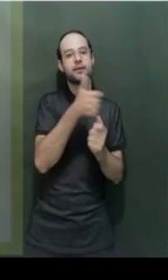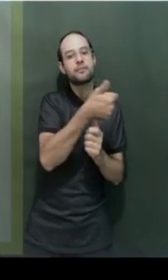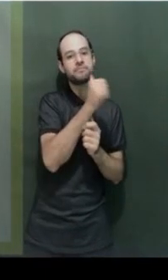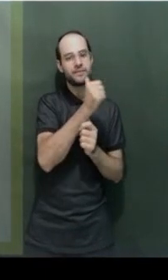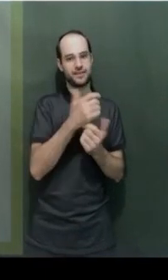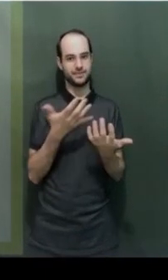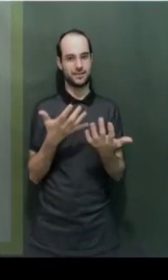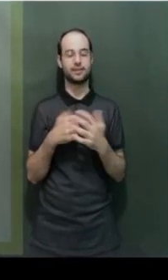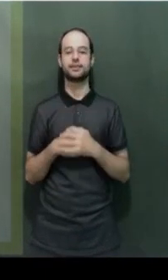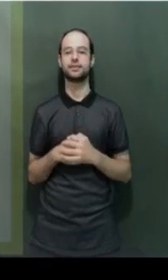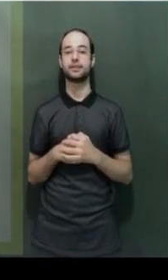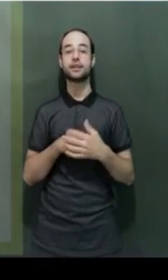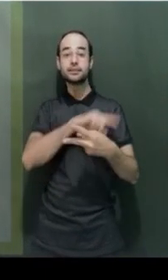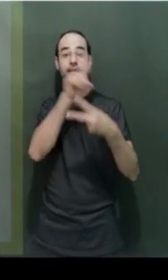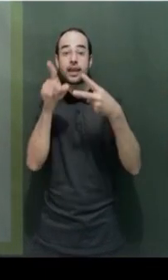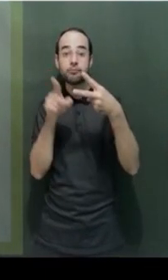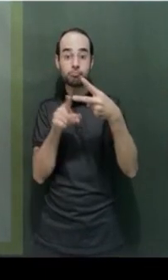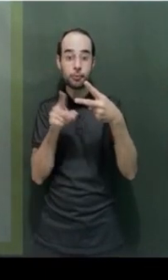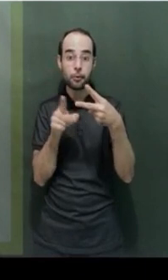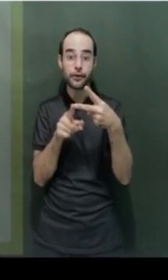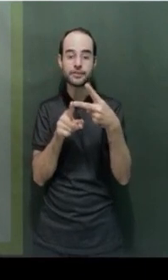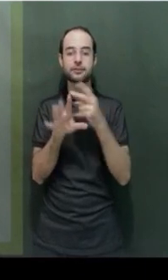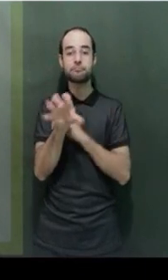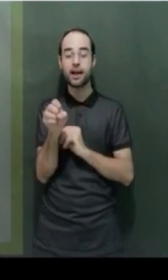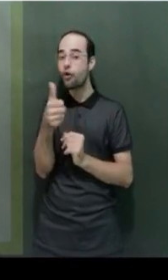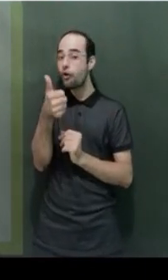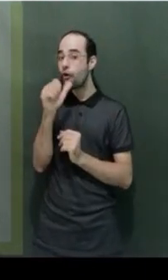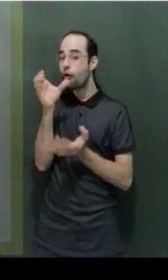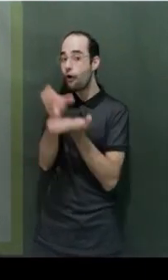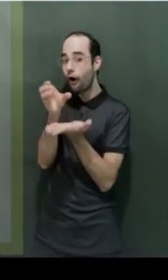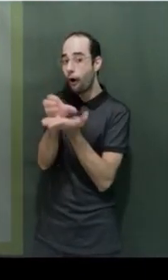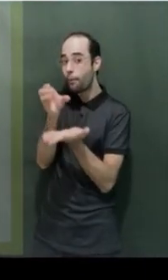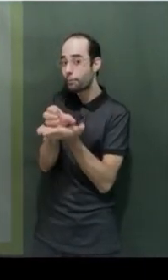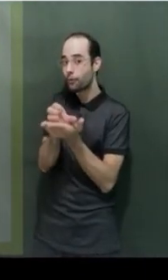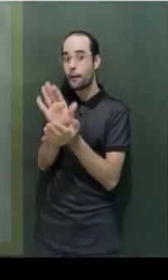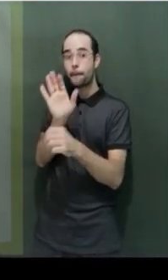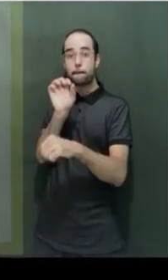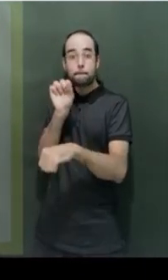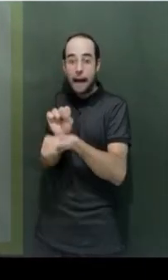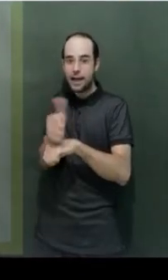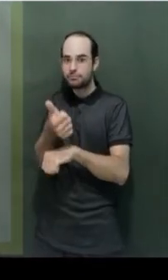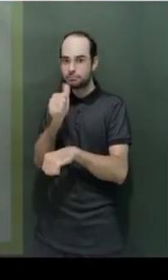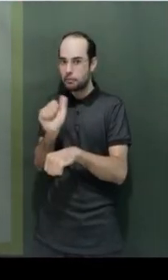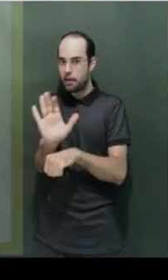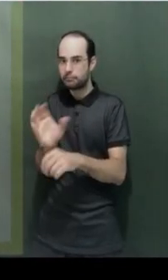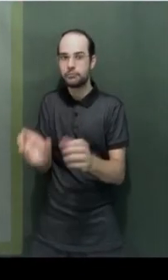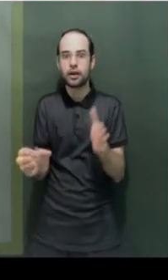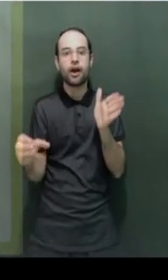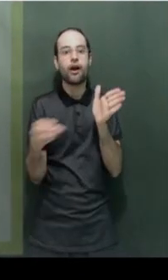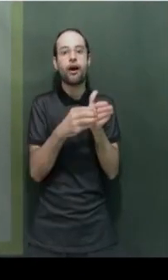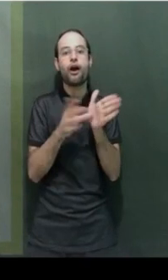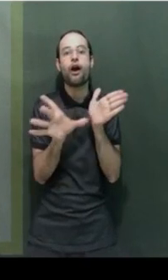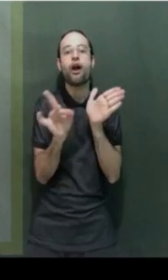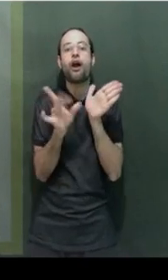passo seria a gente pegar este copo aqui, que não vai mais ser usado para a atividade, e colar ele